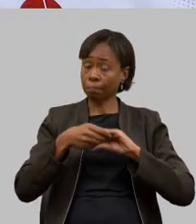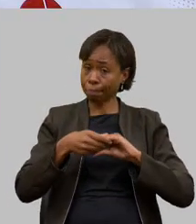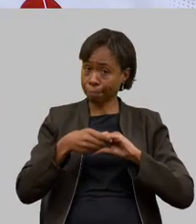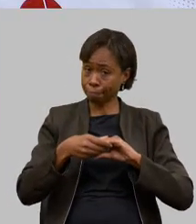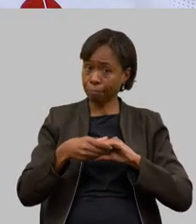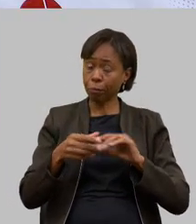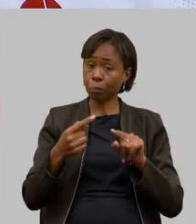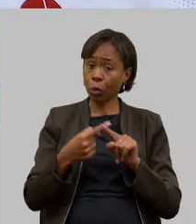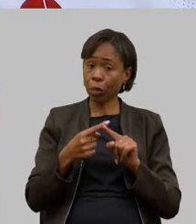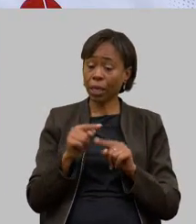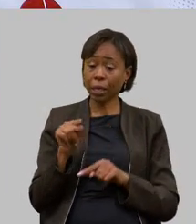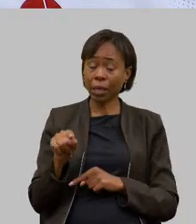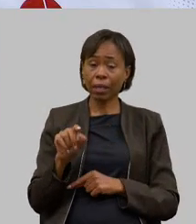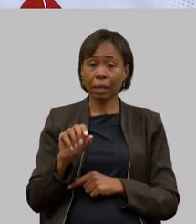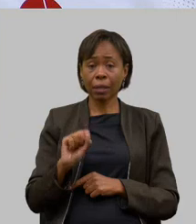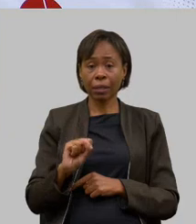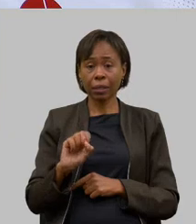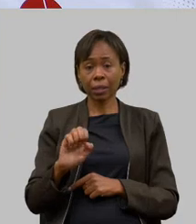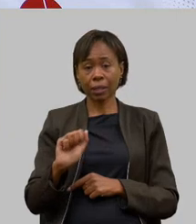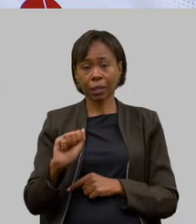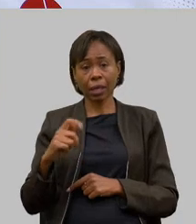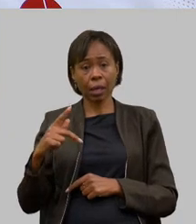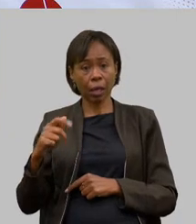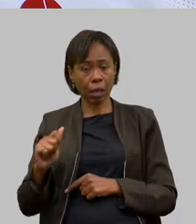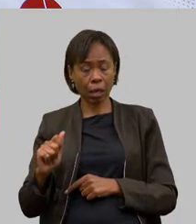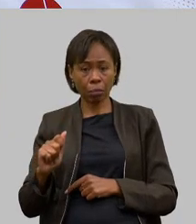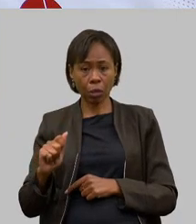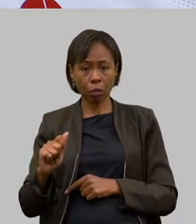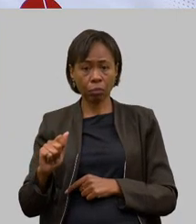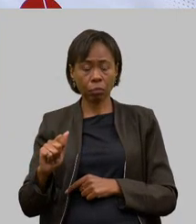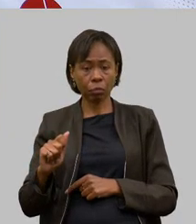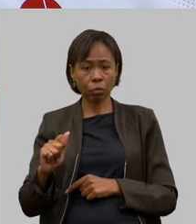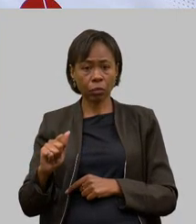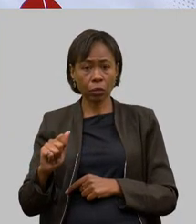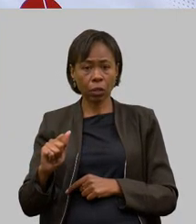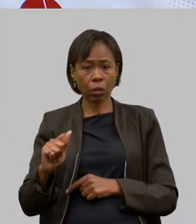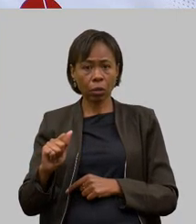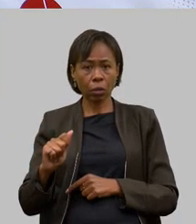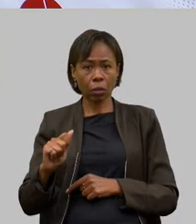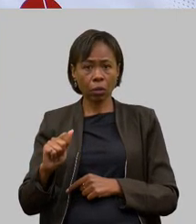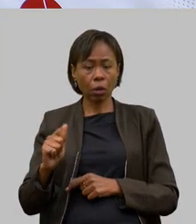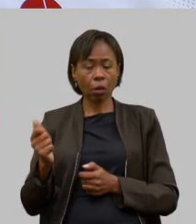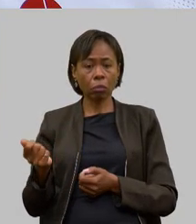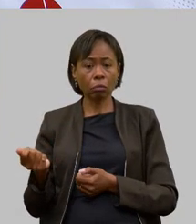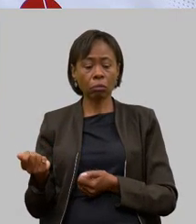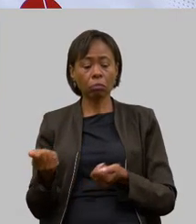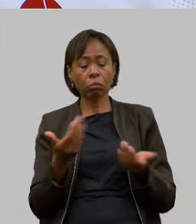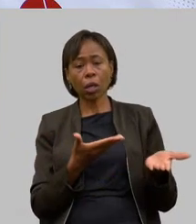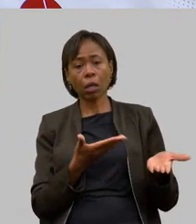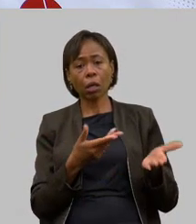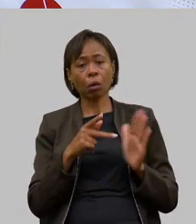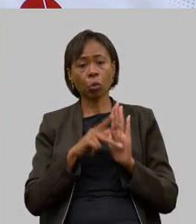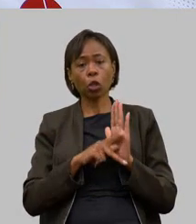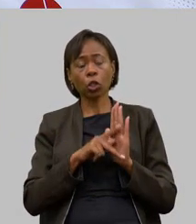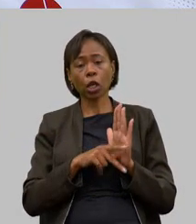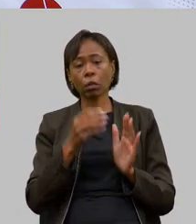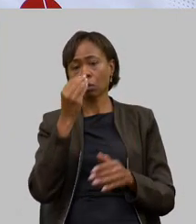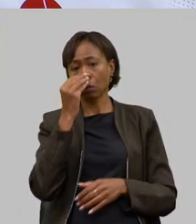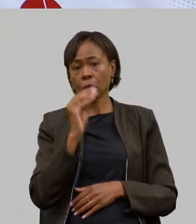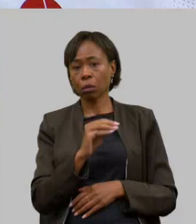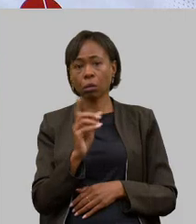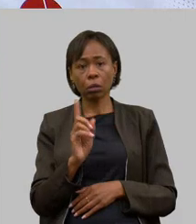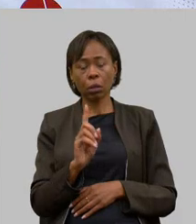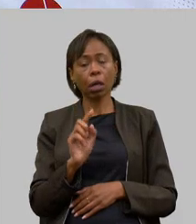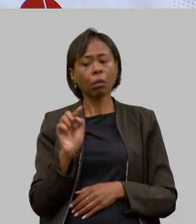CEAPA ela não deixa simplesmente o projeto ir para a CEMAD e ficar sem o acompanhamento vocês tem dado esse